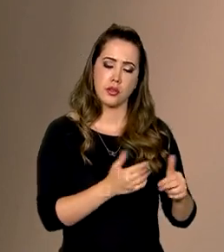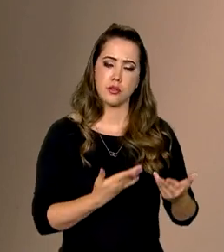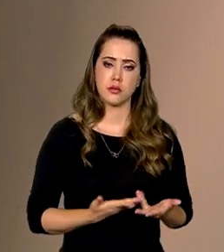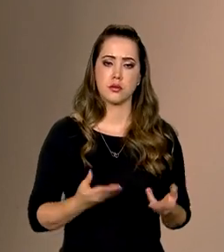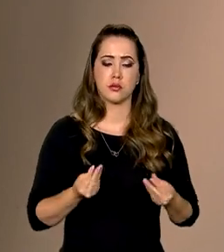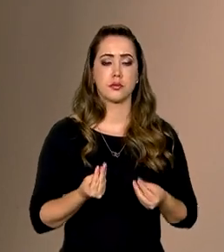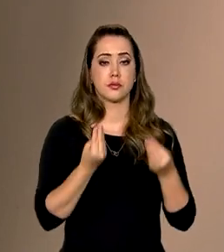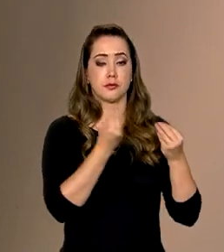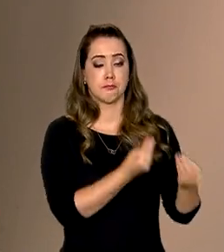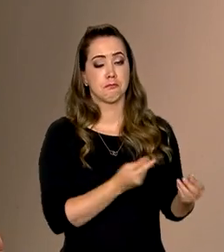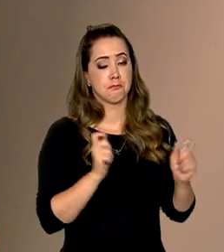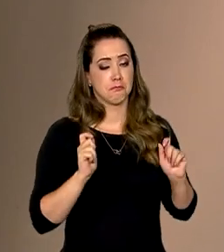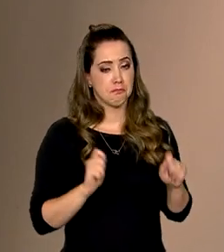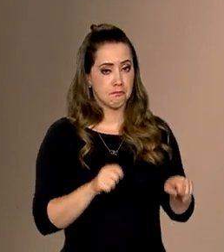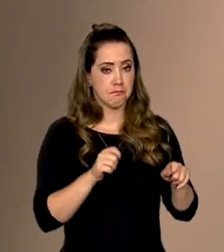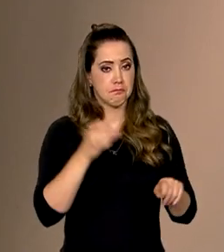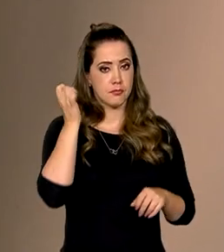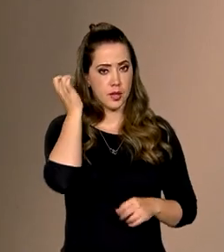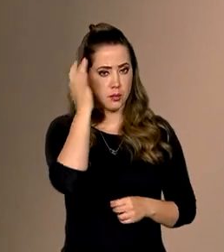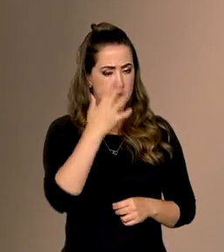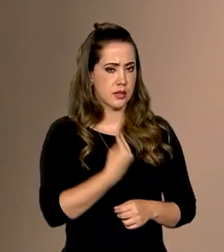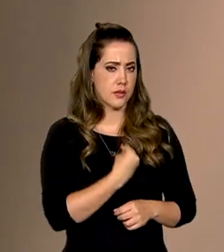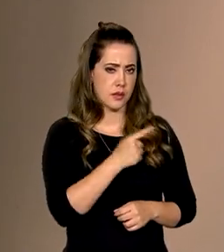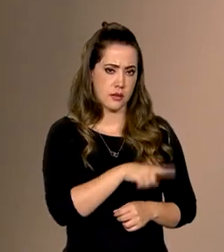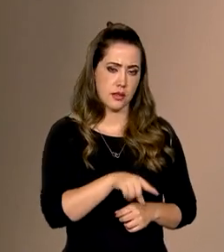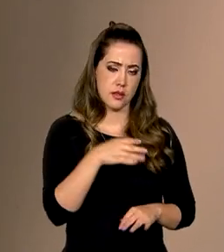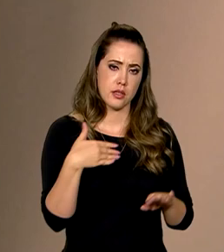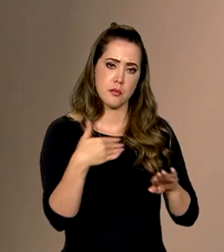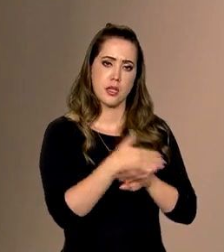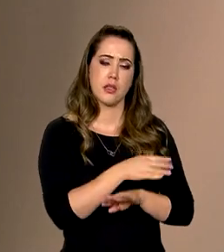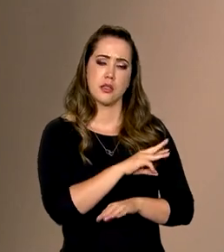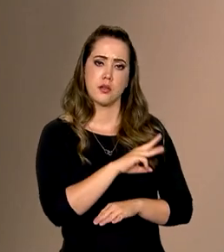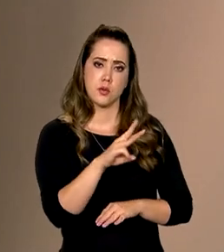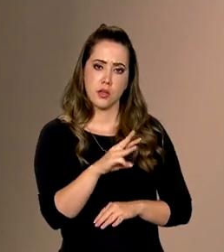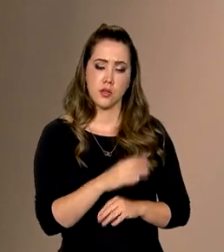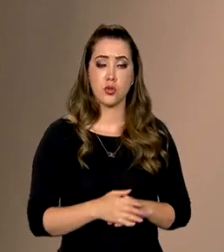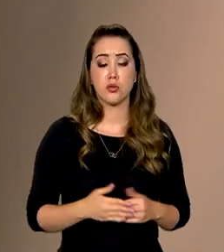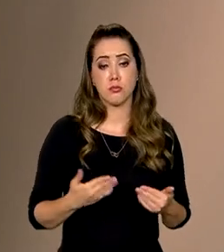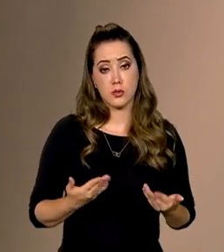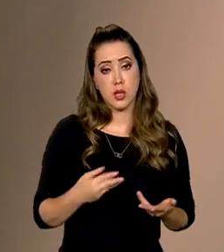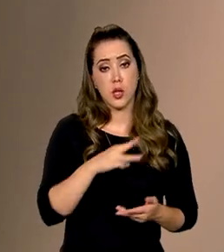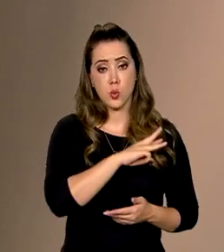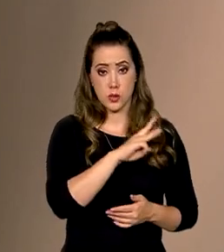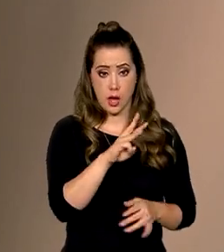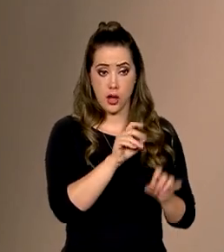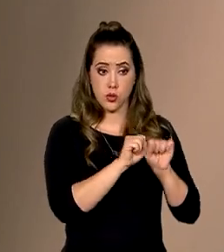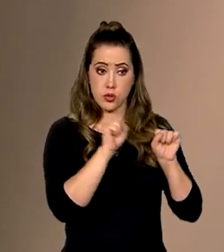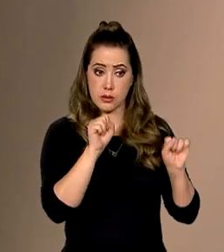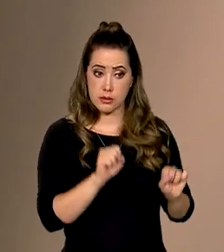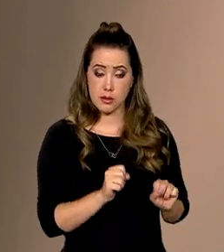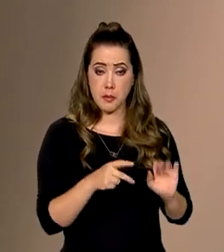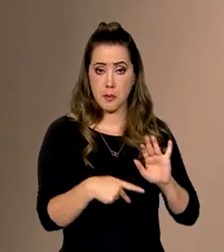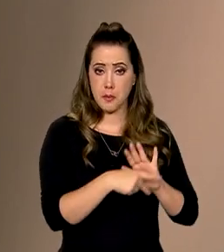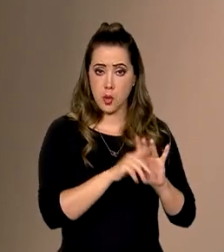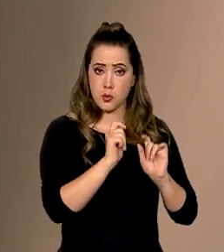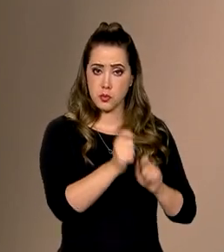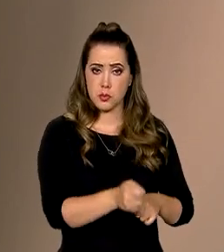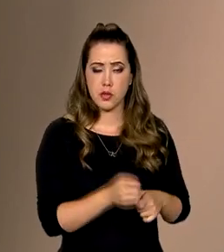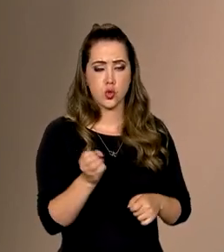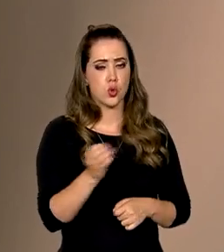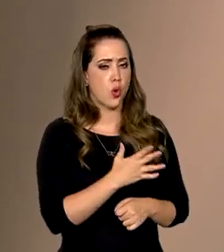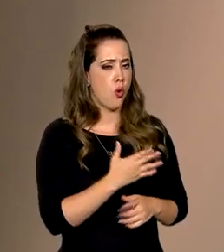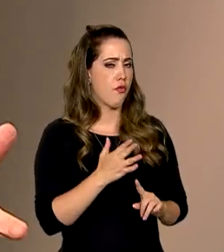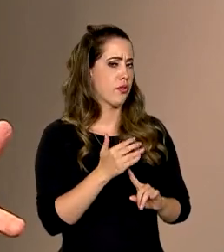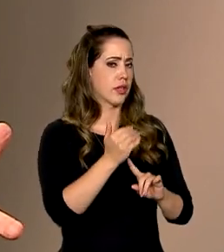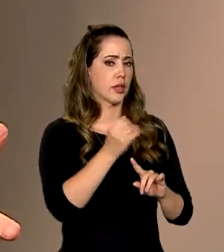encaminhamentos que pudessem facilitar a vida deles no acesso a esse sistema. E o sistema PESC Brasil é um sistema mais moderno,